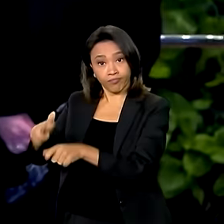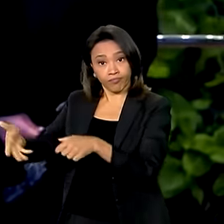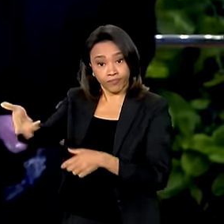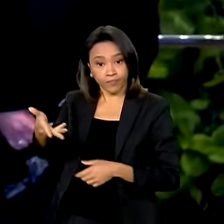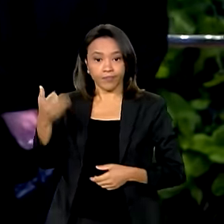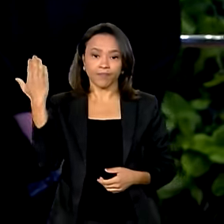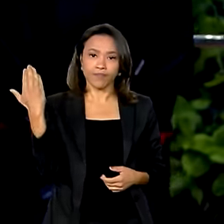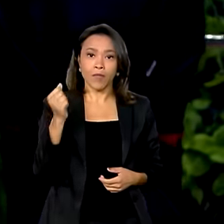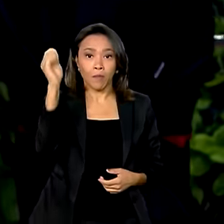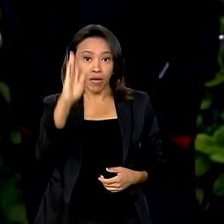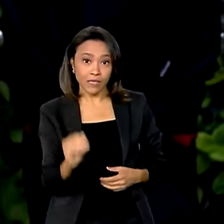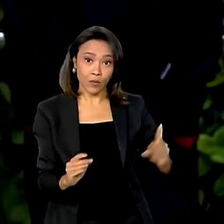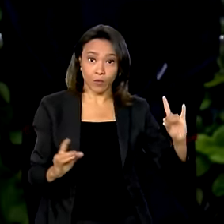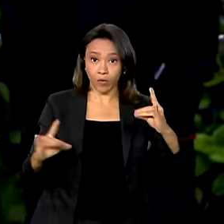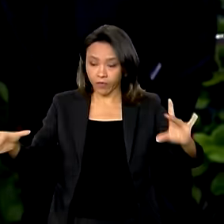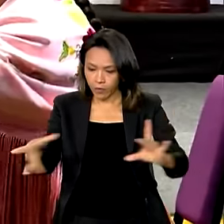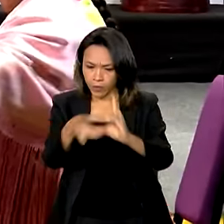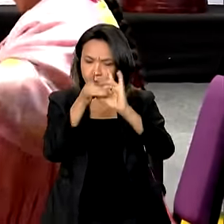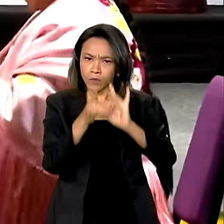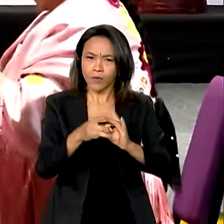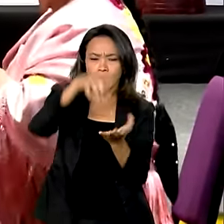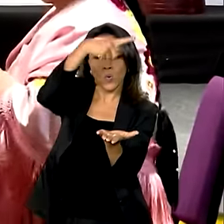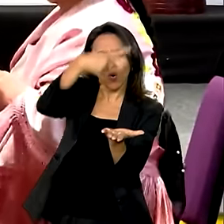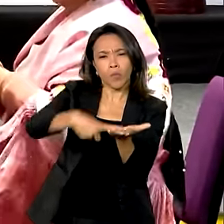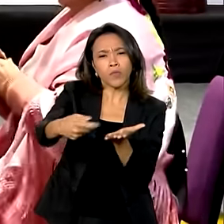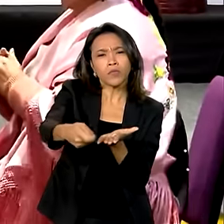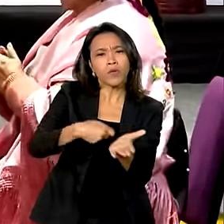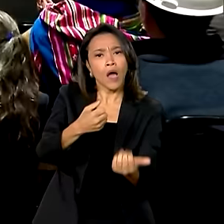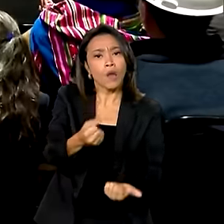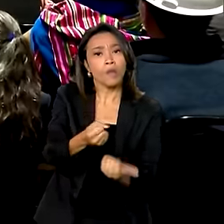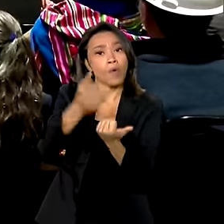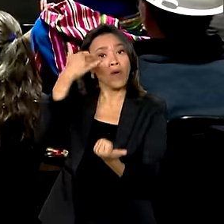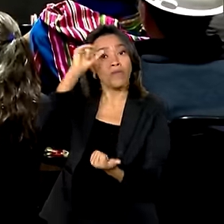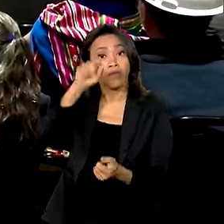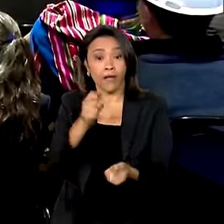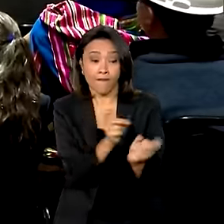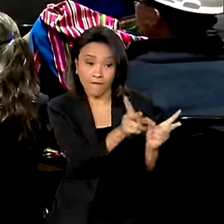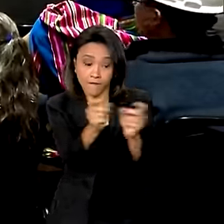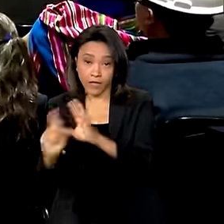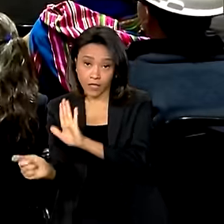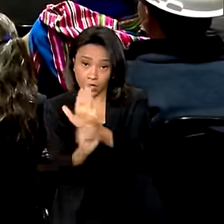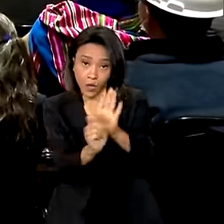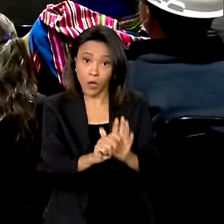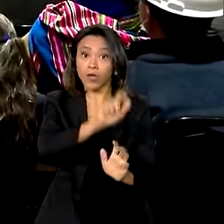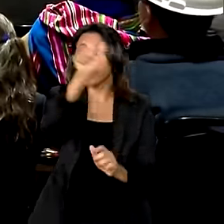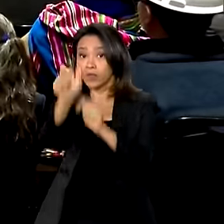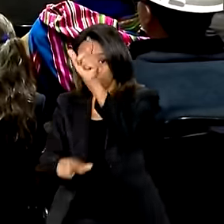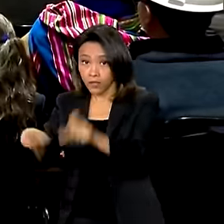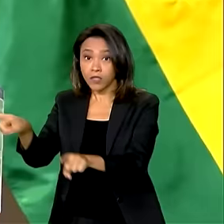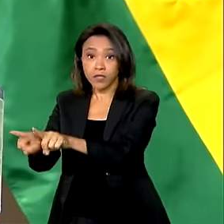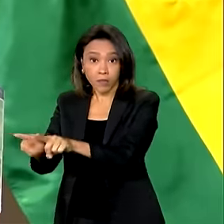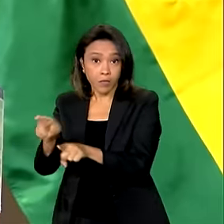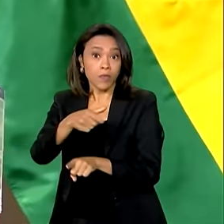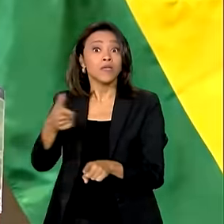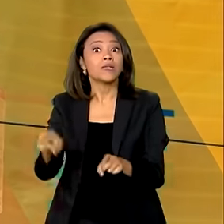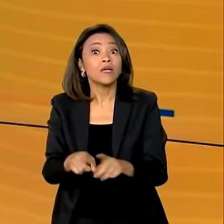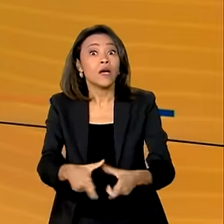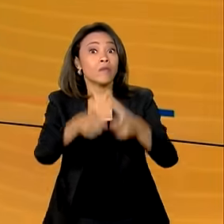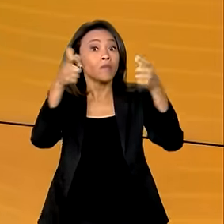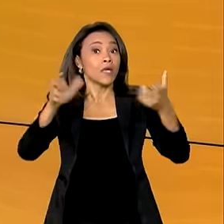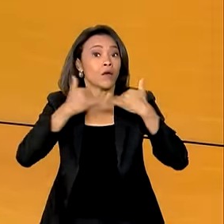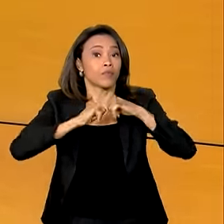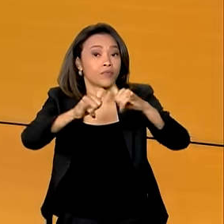Brasil e Bolívia mais próximos. Acordos fortalecem o combate ao tráfico de drogas e pessoas e ampliam a integração